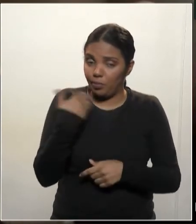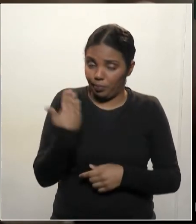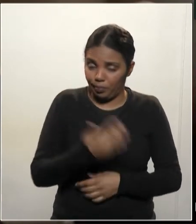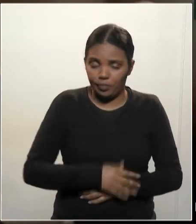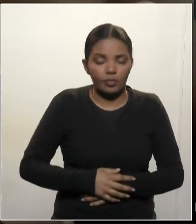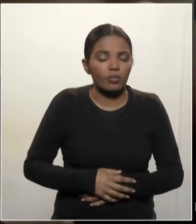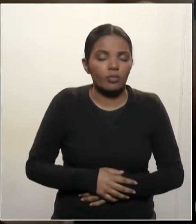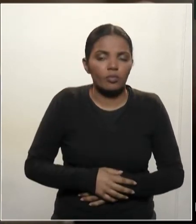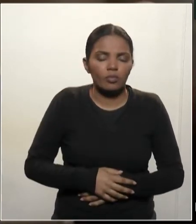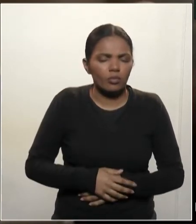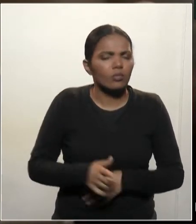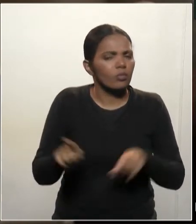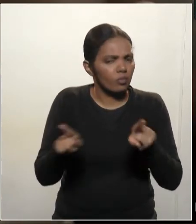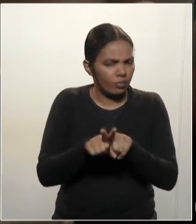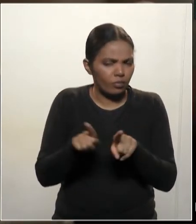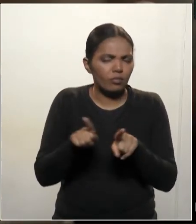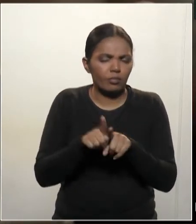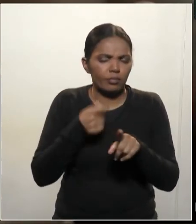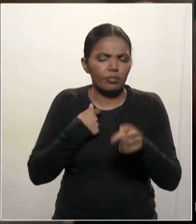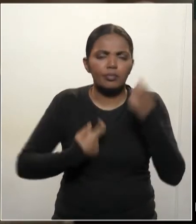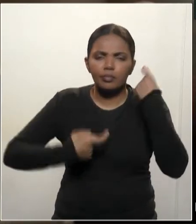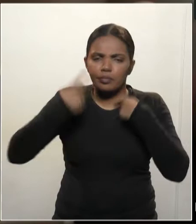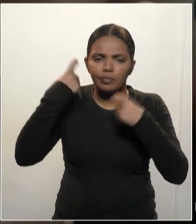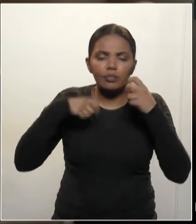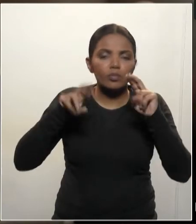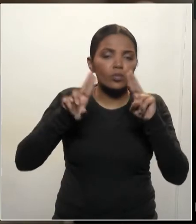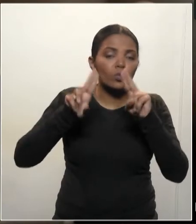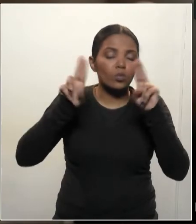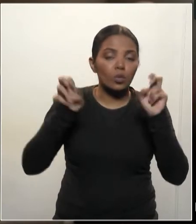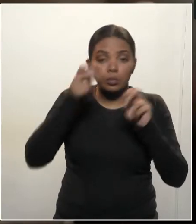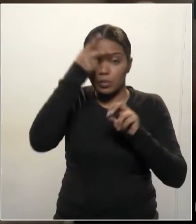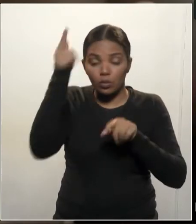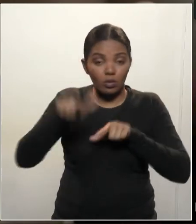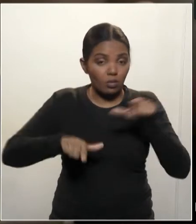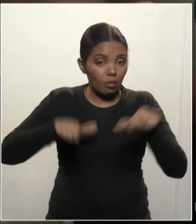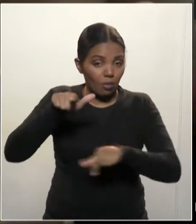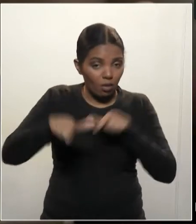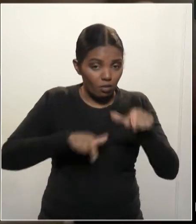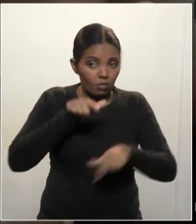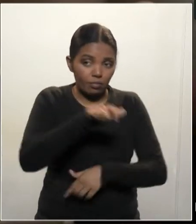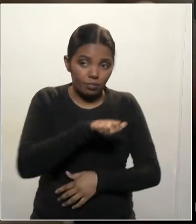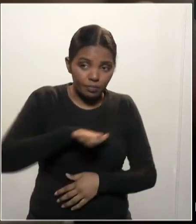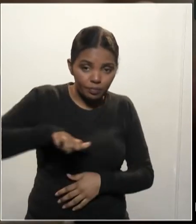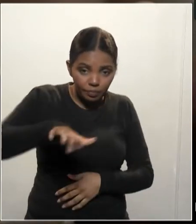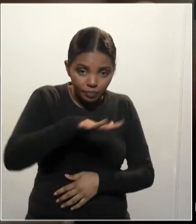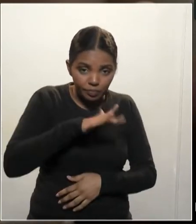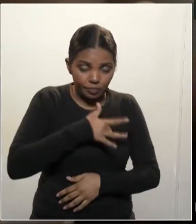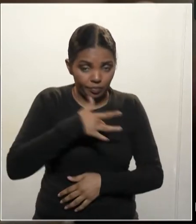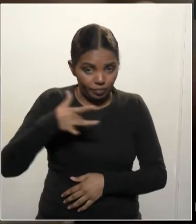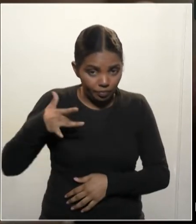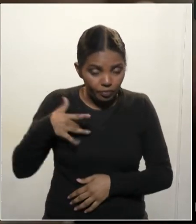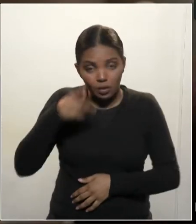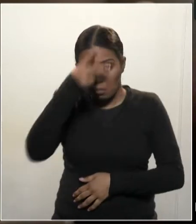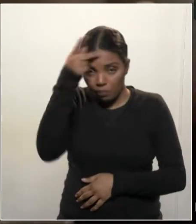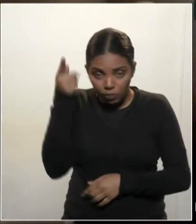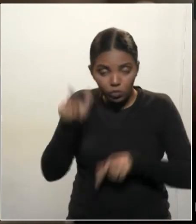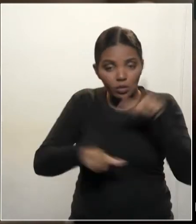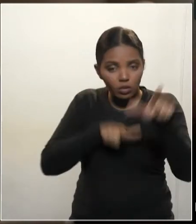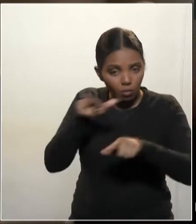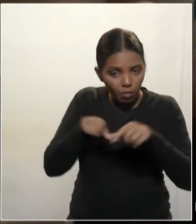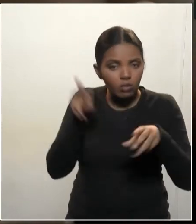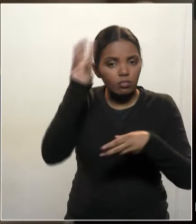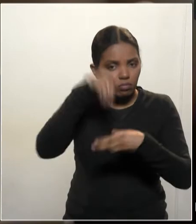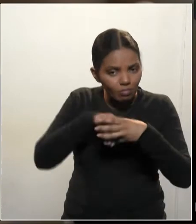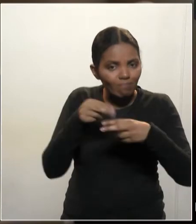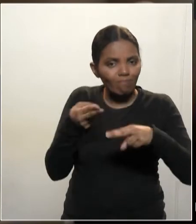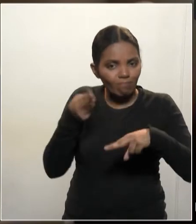Mas também eu tenho me preocupado muito com os trabalhadores da saúde, inclusive eles, das forças públicas e demais categorias